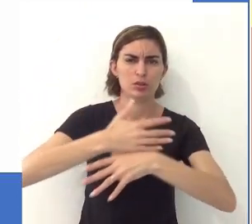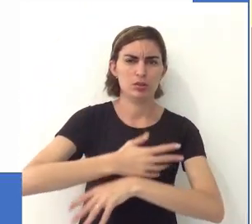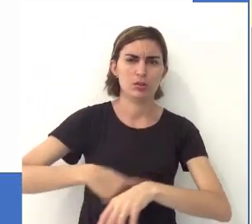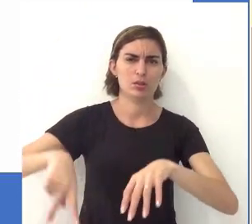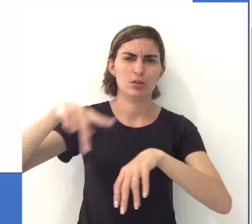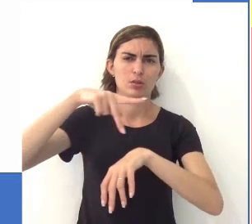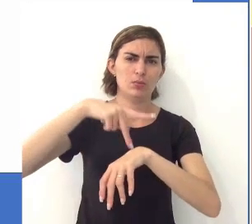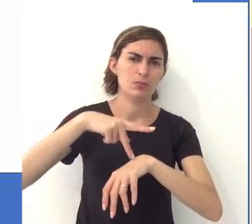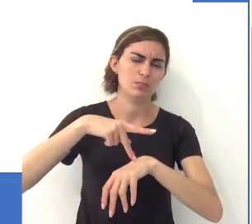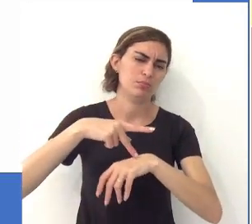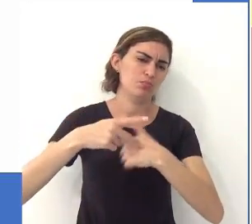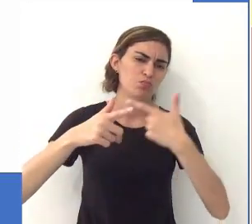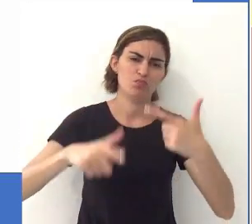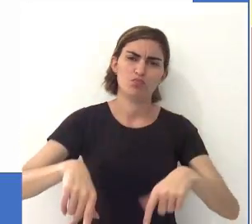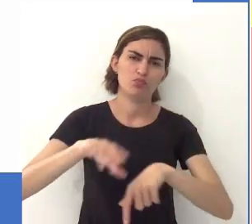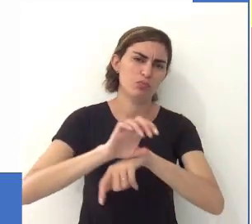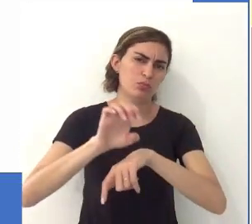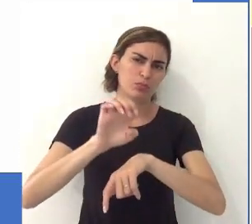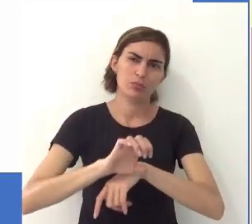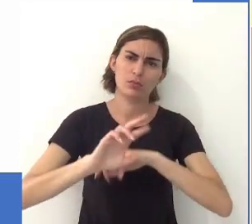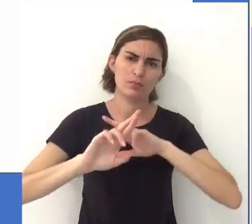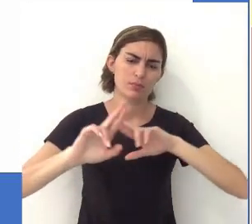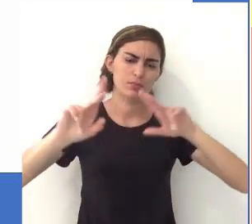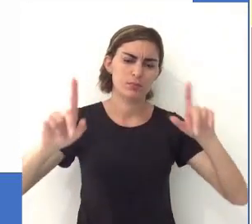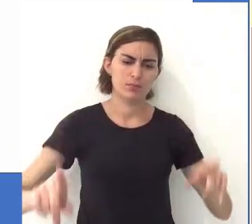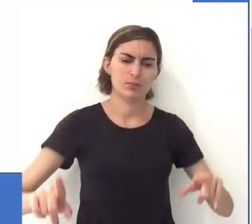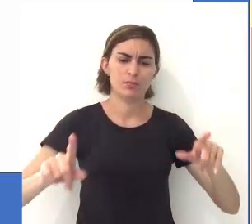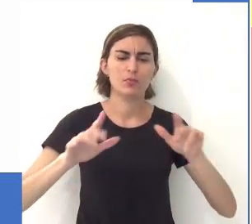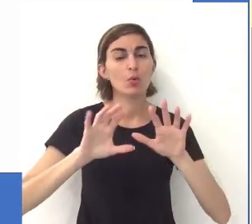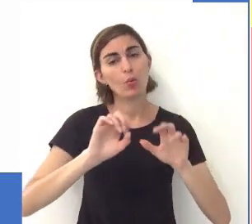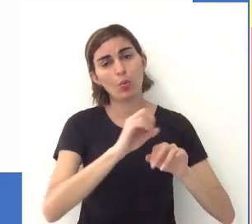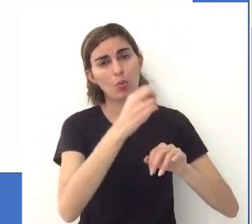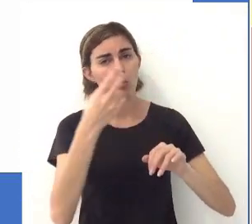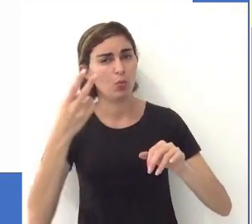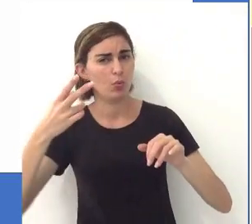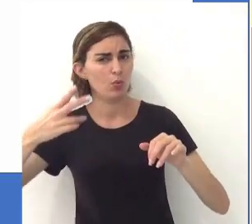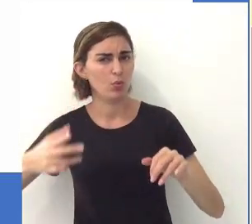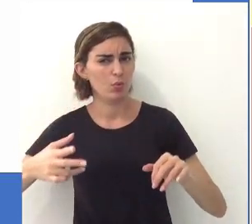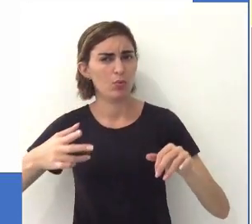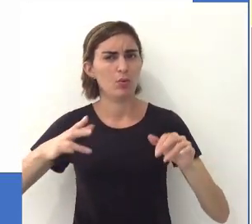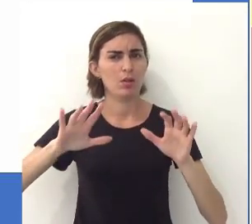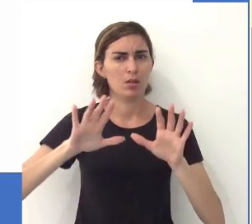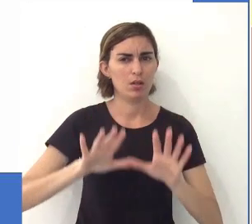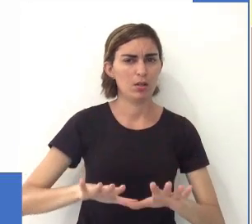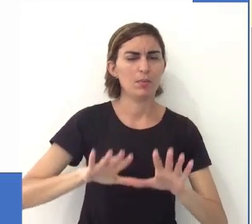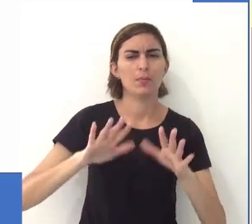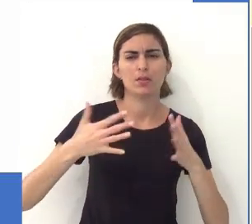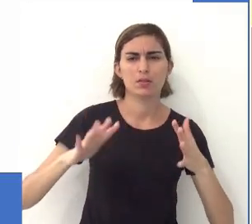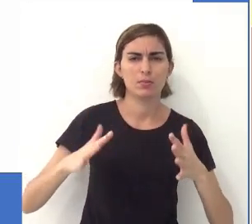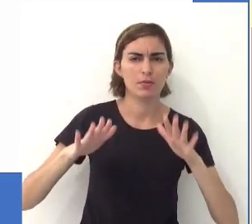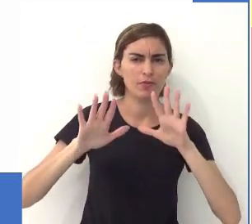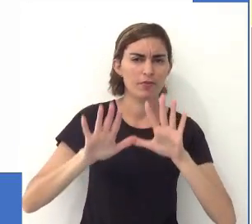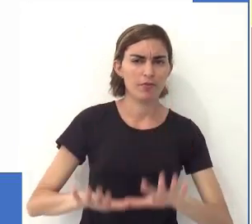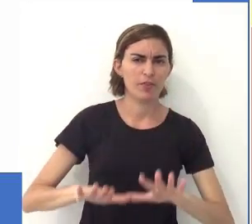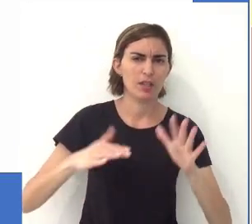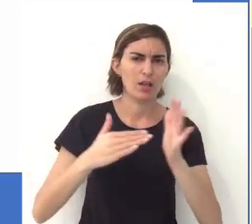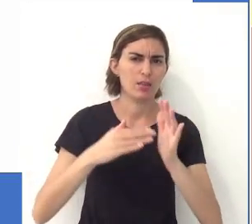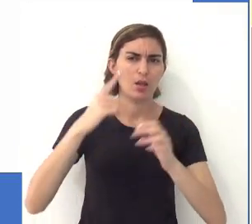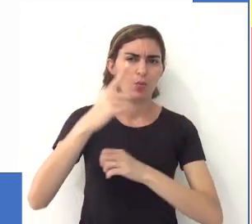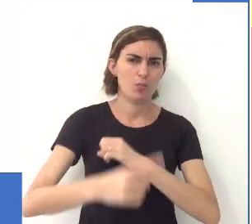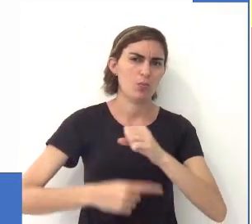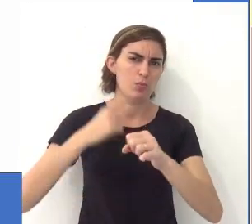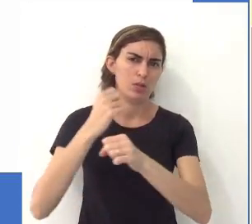uma cidade, um país, sei lá, um estado diferente, tá? Ou, no mínimo, tá?